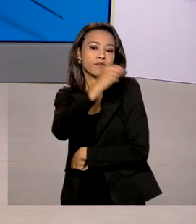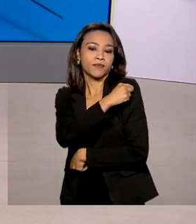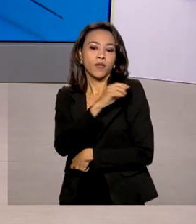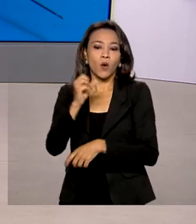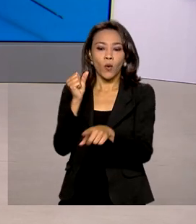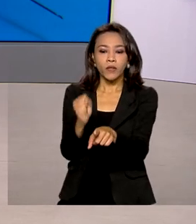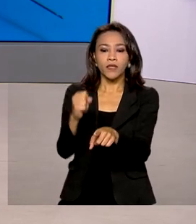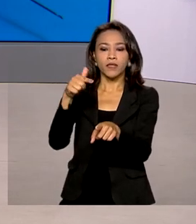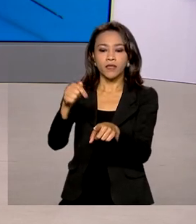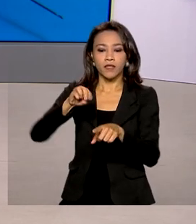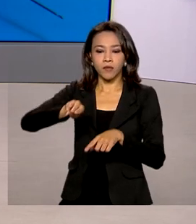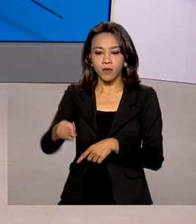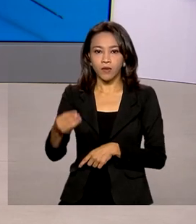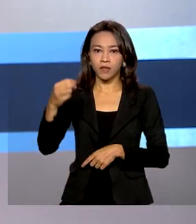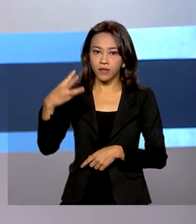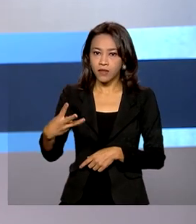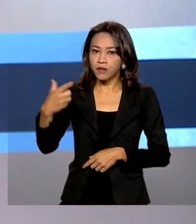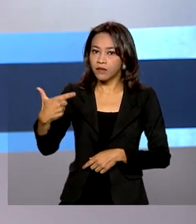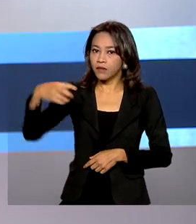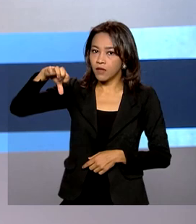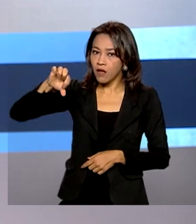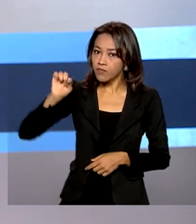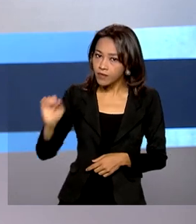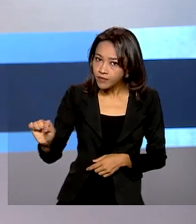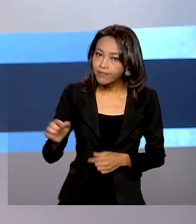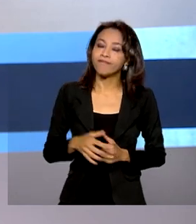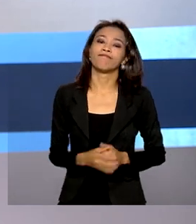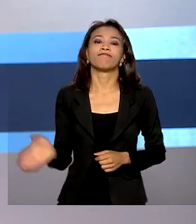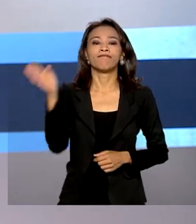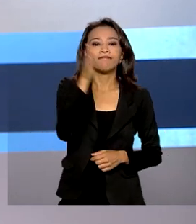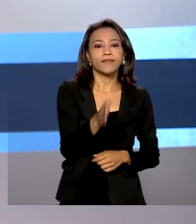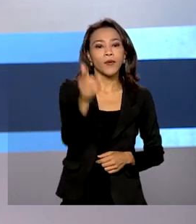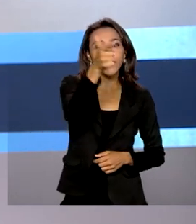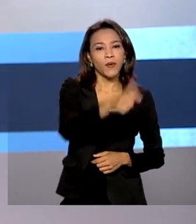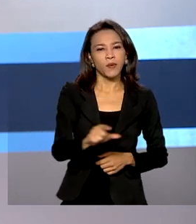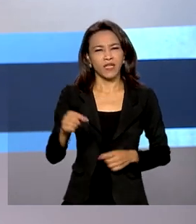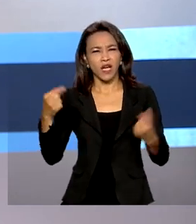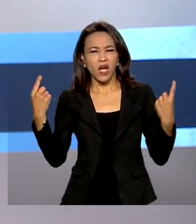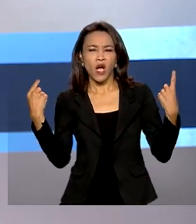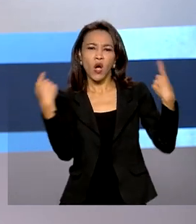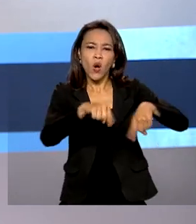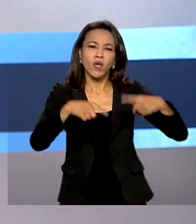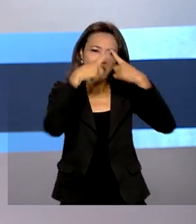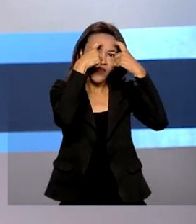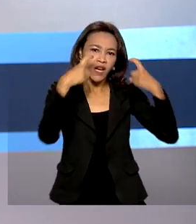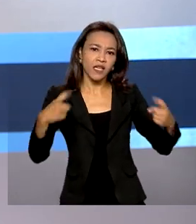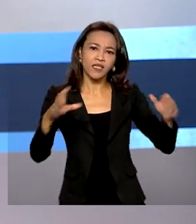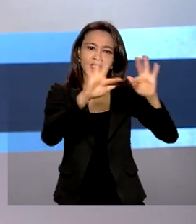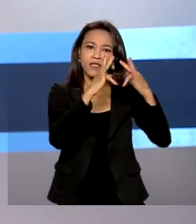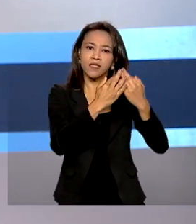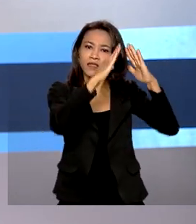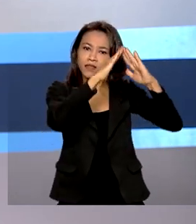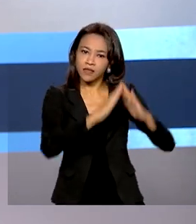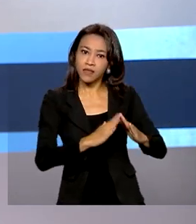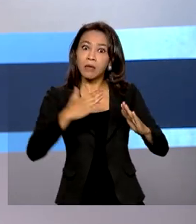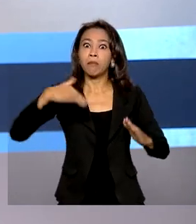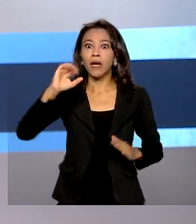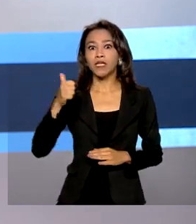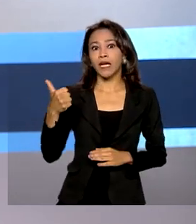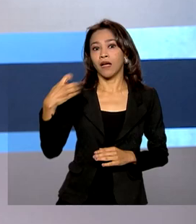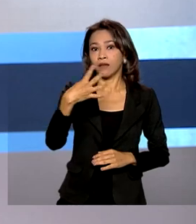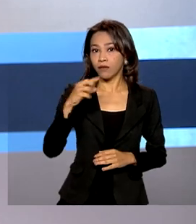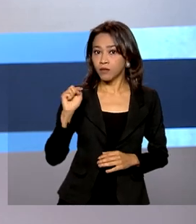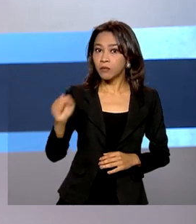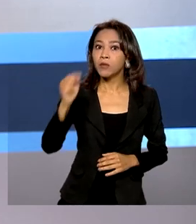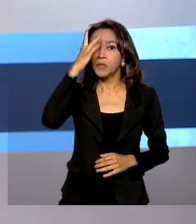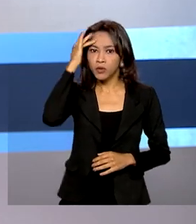milhões e 329 mil. Combate à violência doméstica Mais de 14 mil pessoas foram presas em todo o